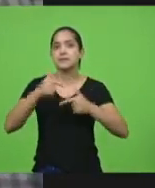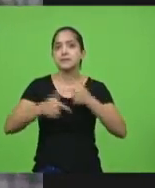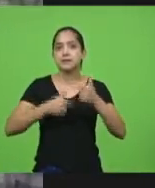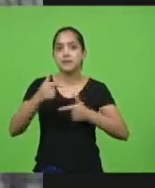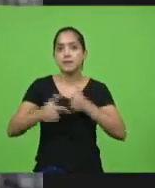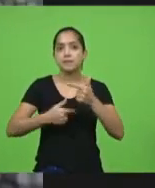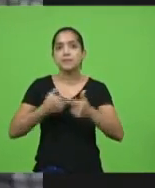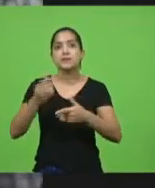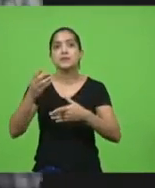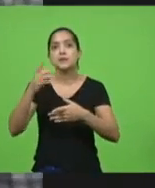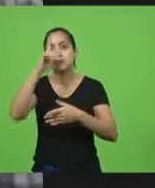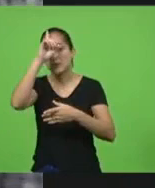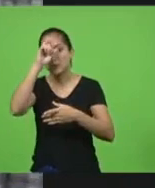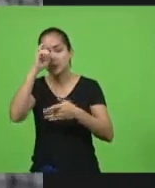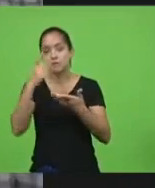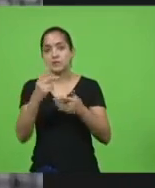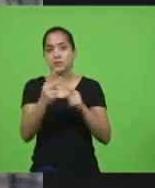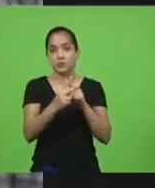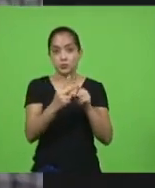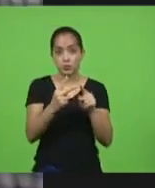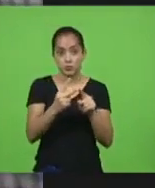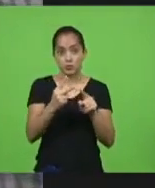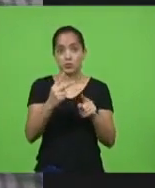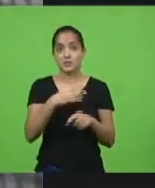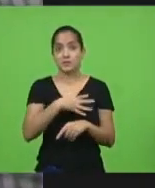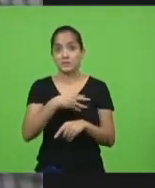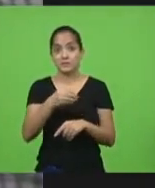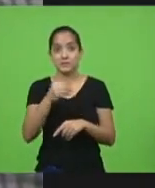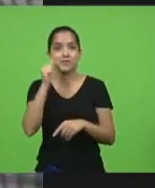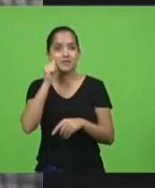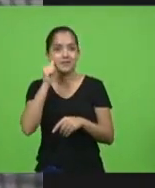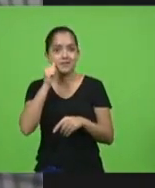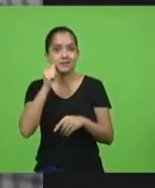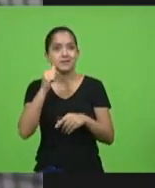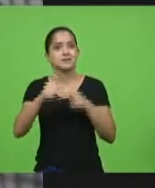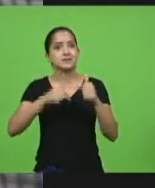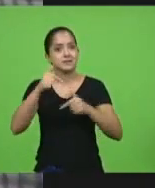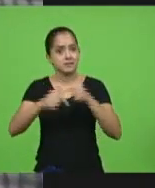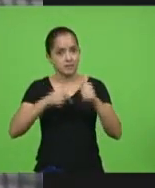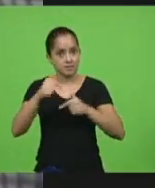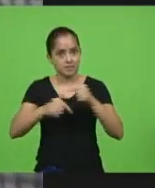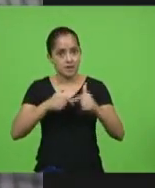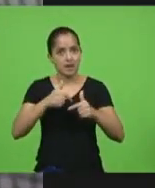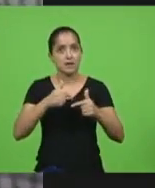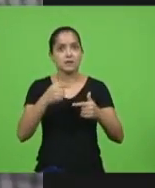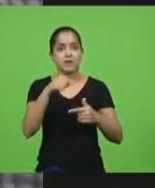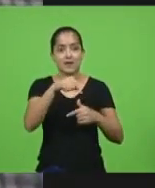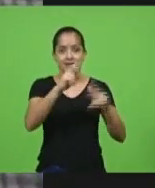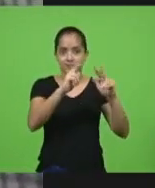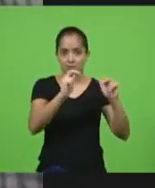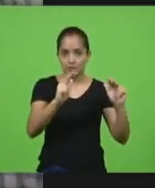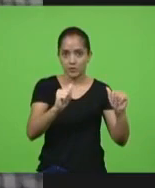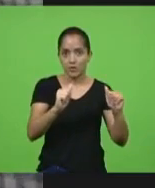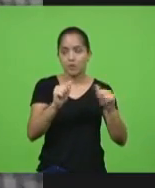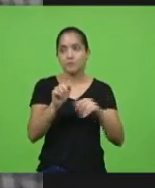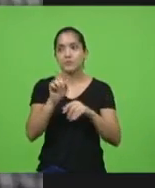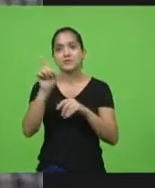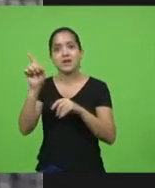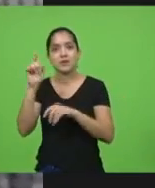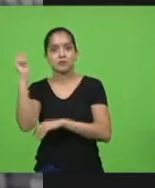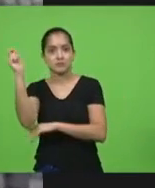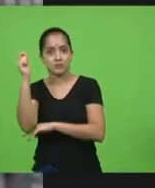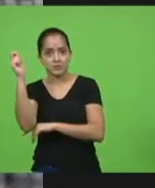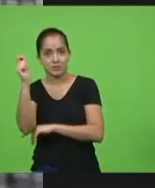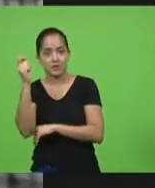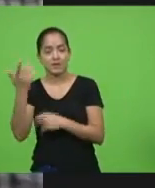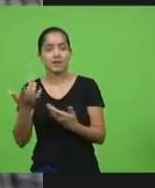hospitais, tenho duas filhas que trabalham dentro dos hospitais, uma em Florianópolis e outra em Porto Alegre, e chega num